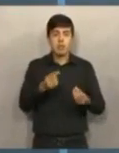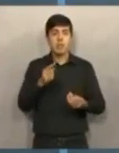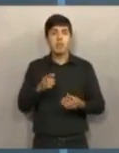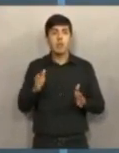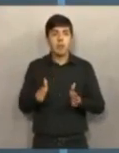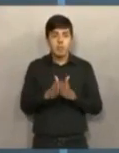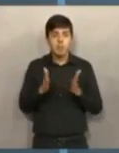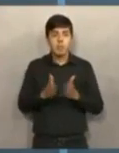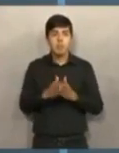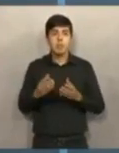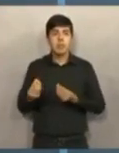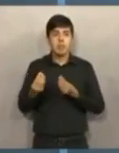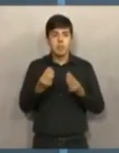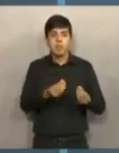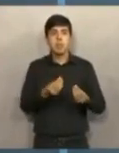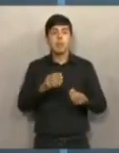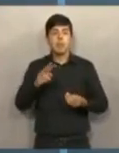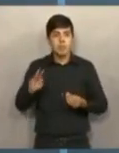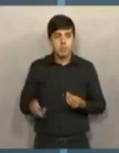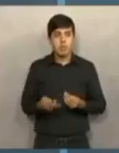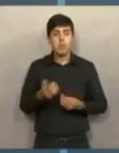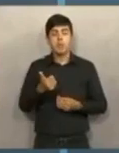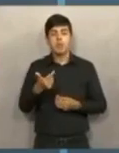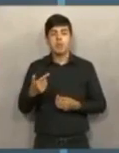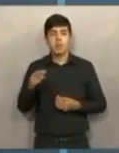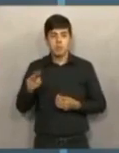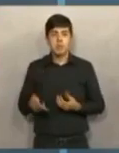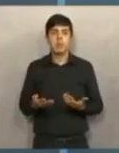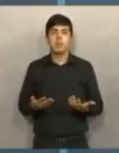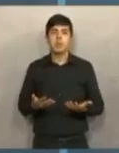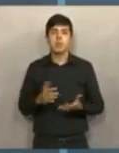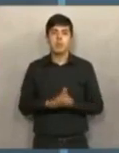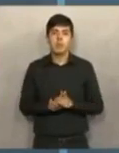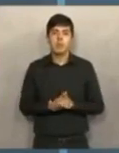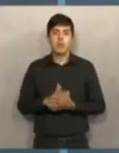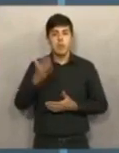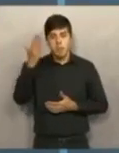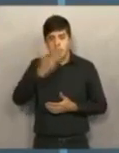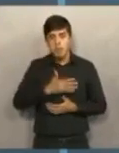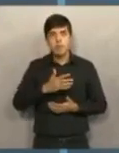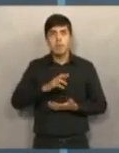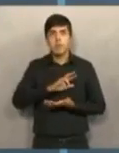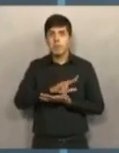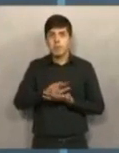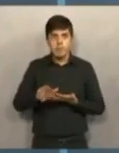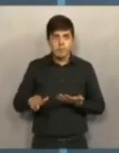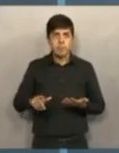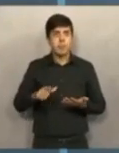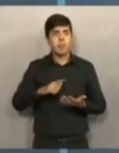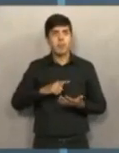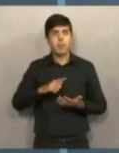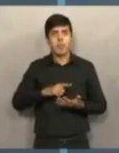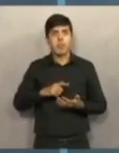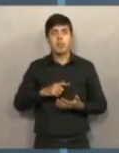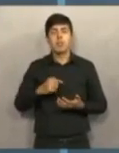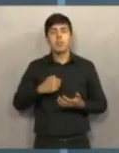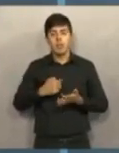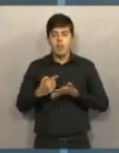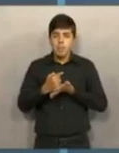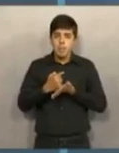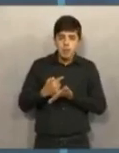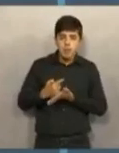tão pobrezinho que eu poderia lhe ajudar. Se eu tivesse, né? Vou provar, como provei todas as vezes que fui